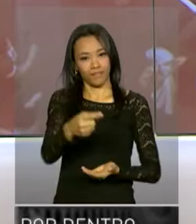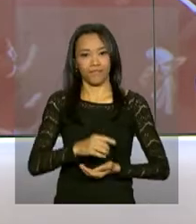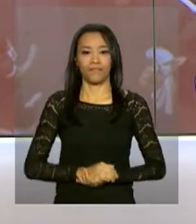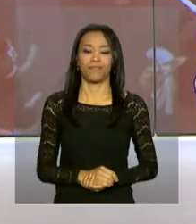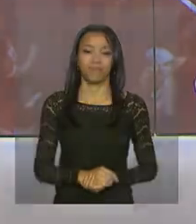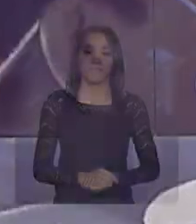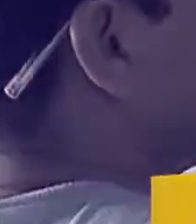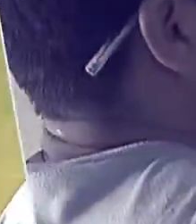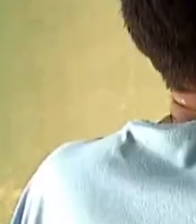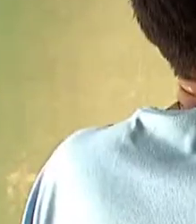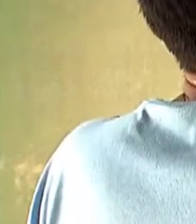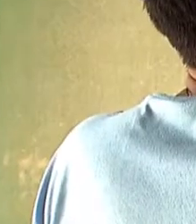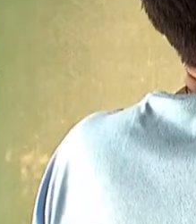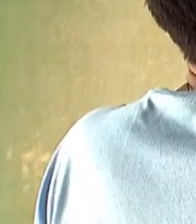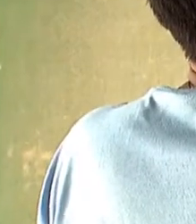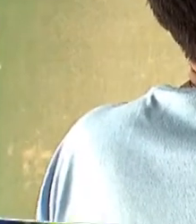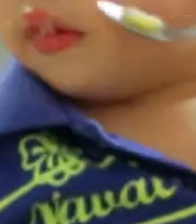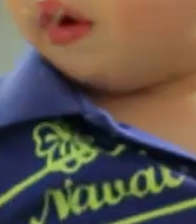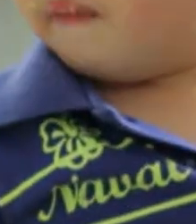próxima!